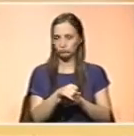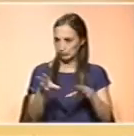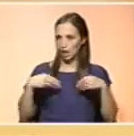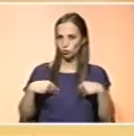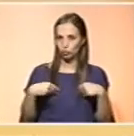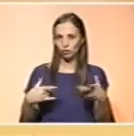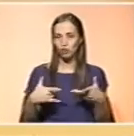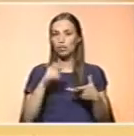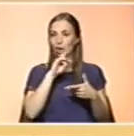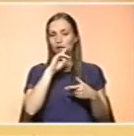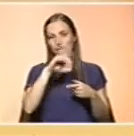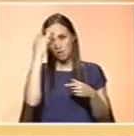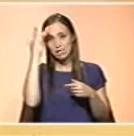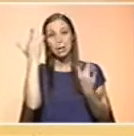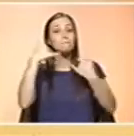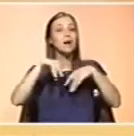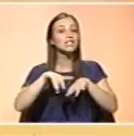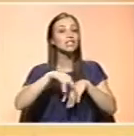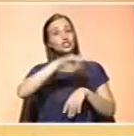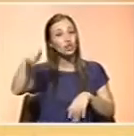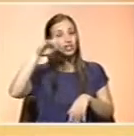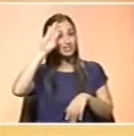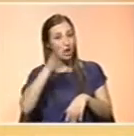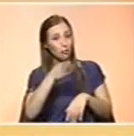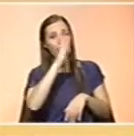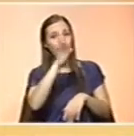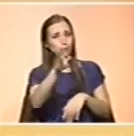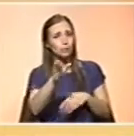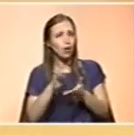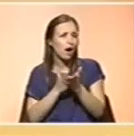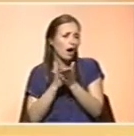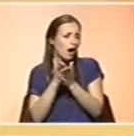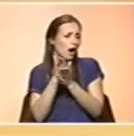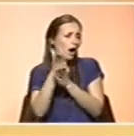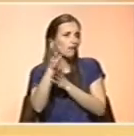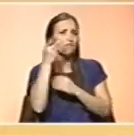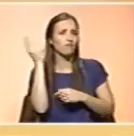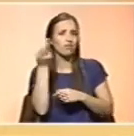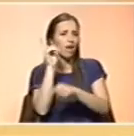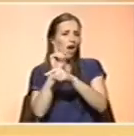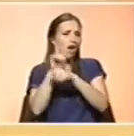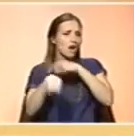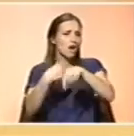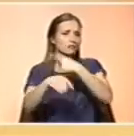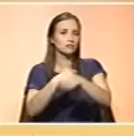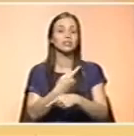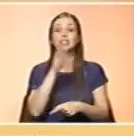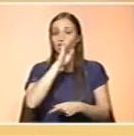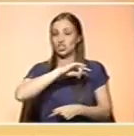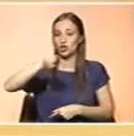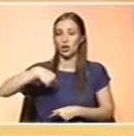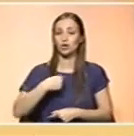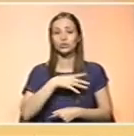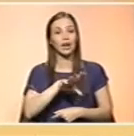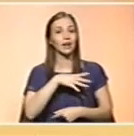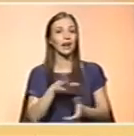sabemos é que os hábitos se mantêm ao longo da vida, ao longo da trajetória da vida. E então, se nós pretendemos que a